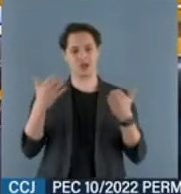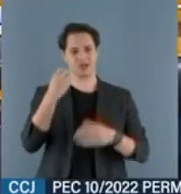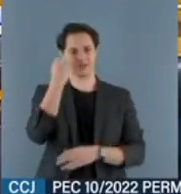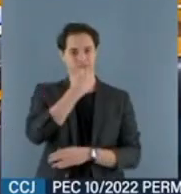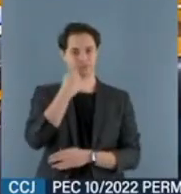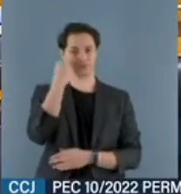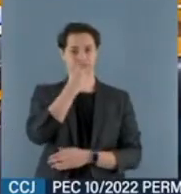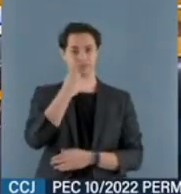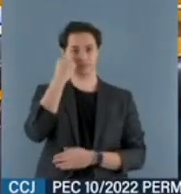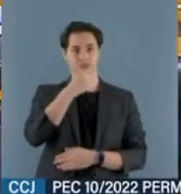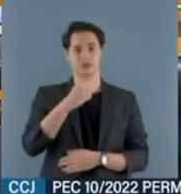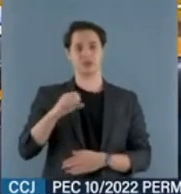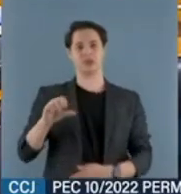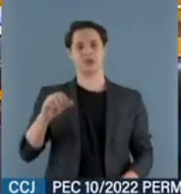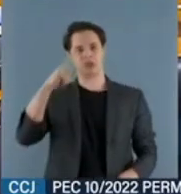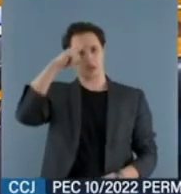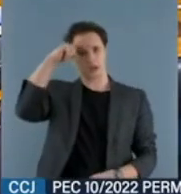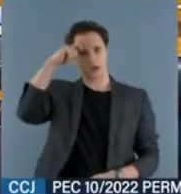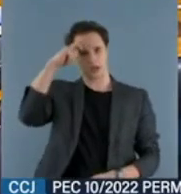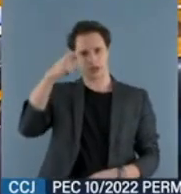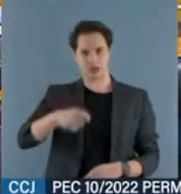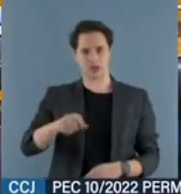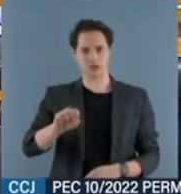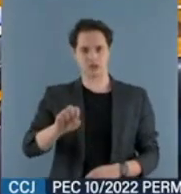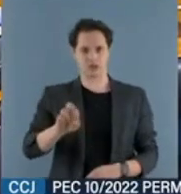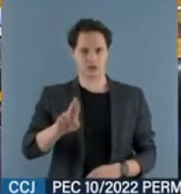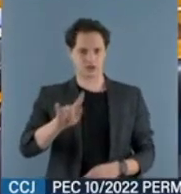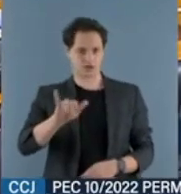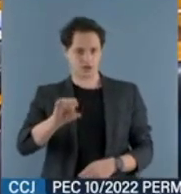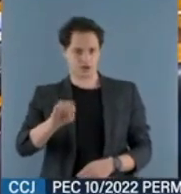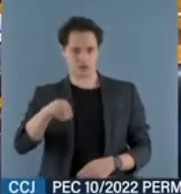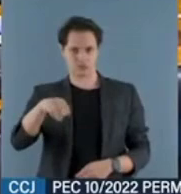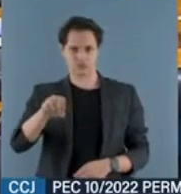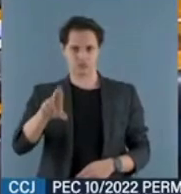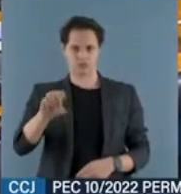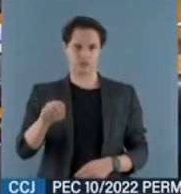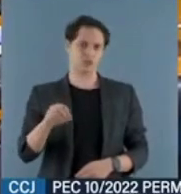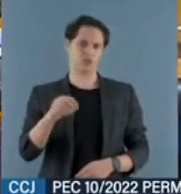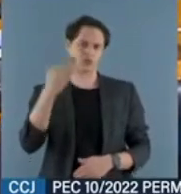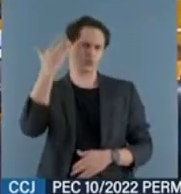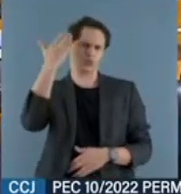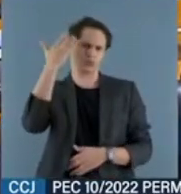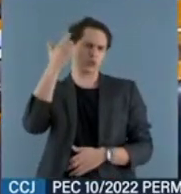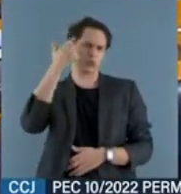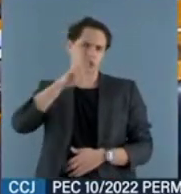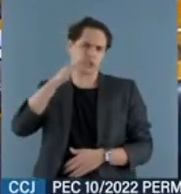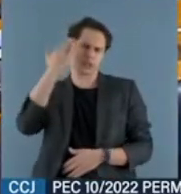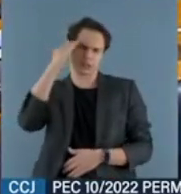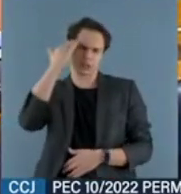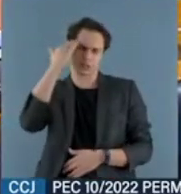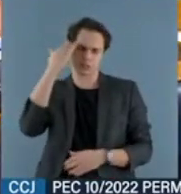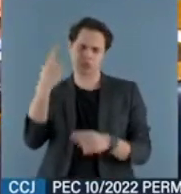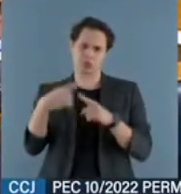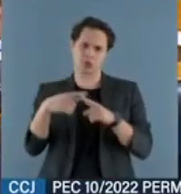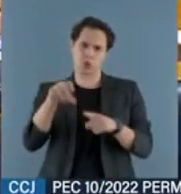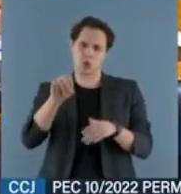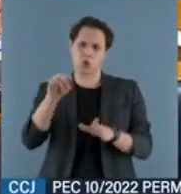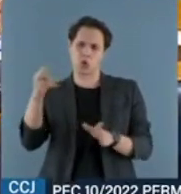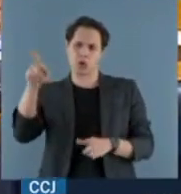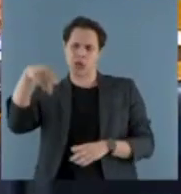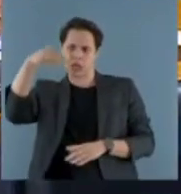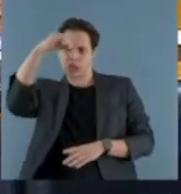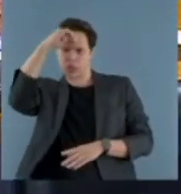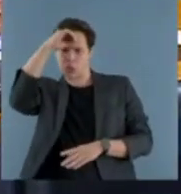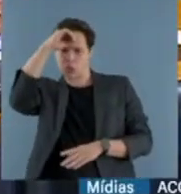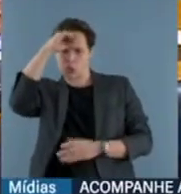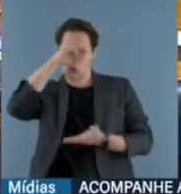República, Sérgio Moro. Eu não consigo compreender a sua afirmação, porque ou é ignorância, falta